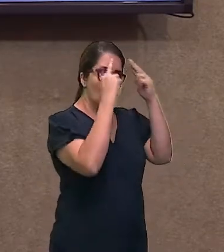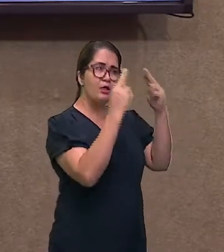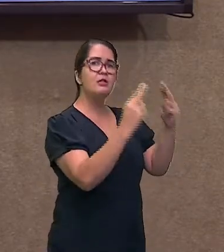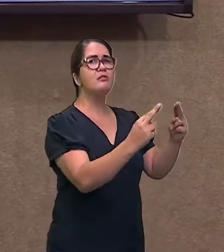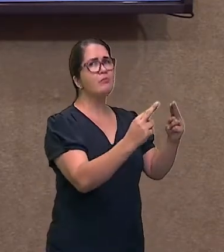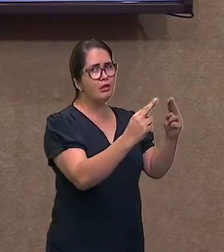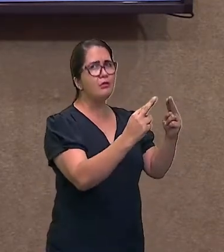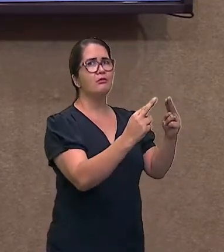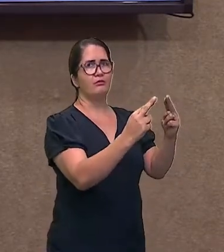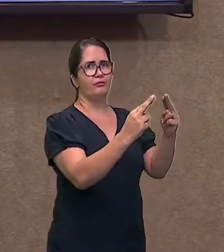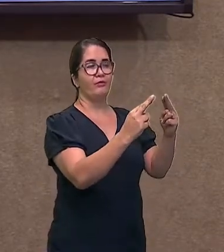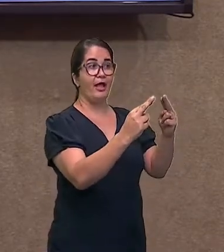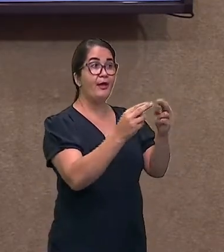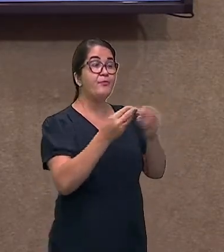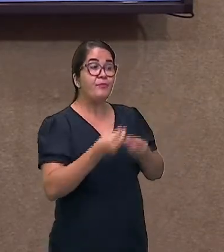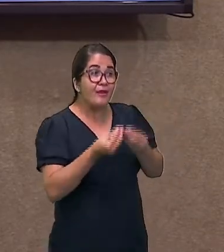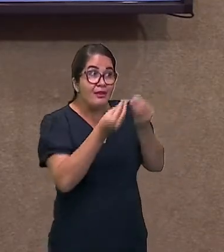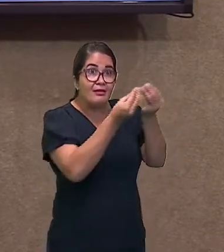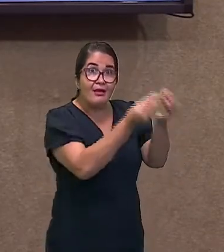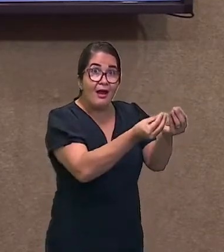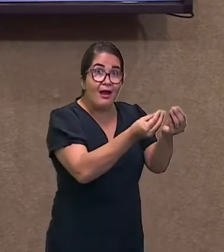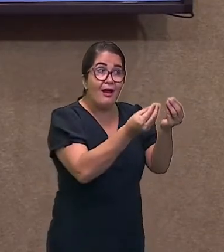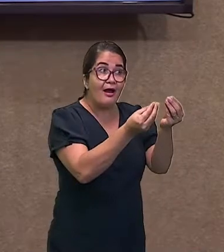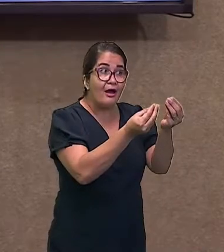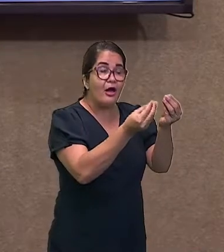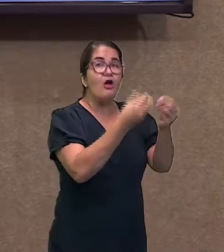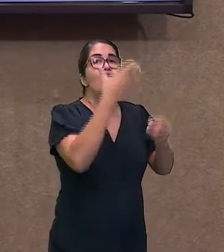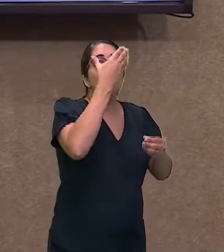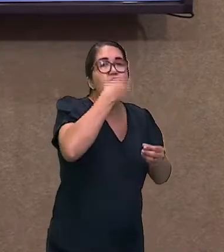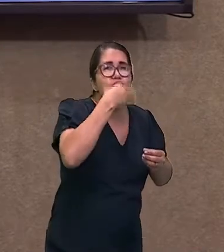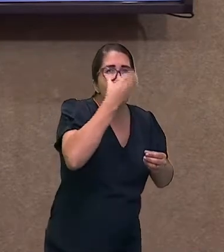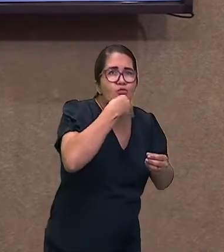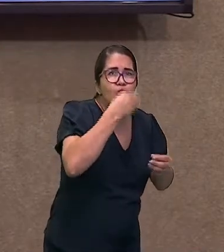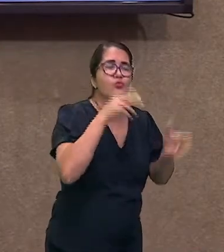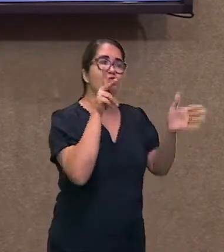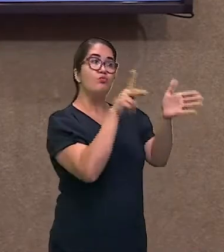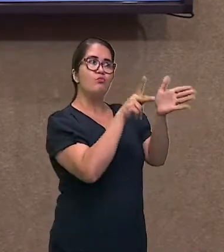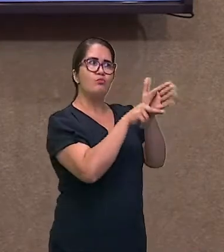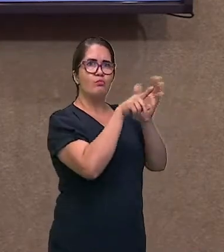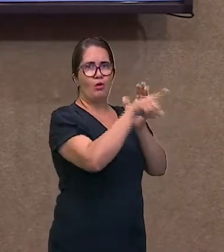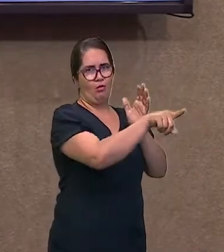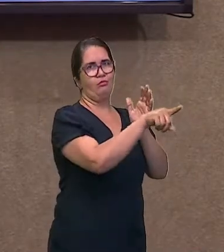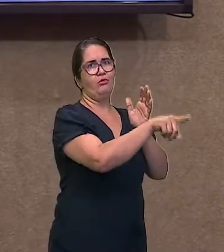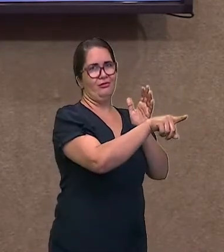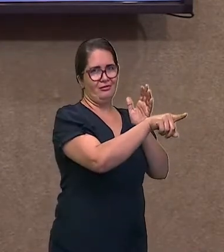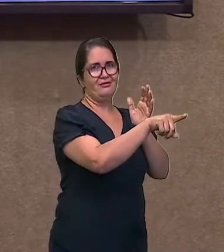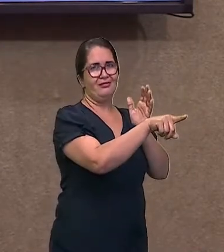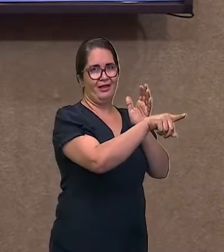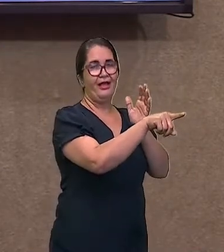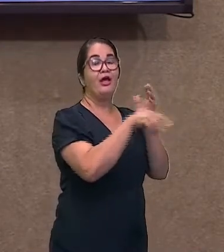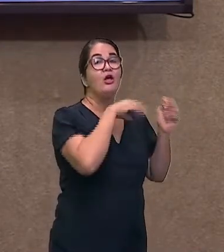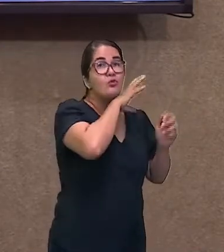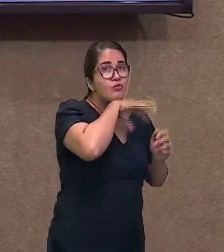boas e trazer coisas boas desse espaço. Vamos lá? Bom,